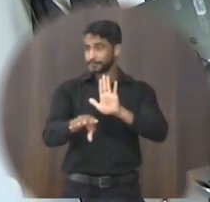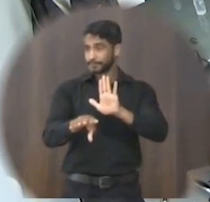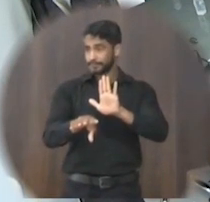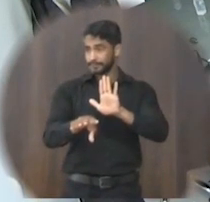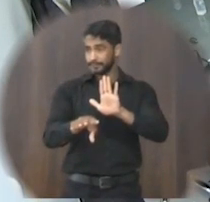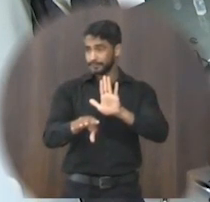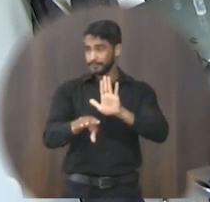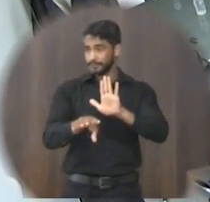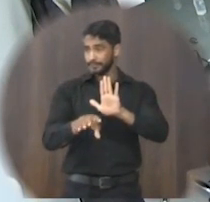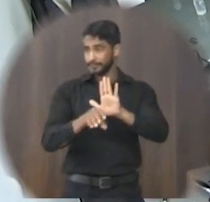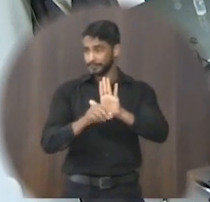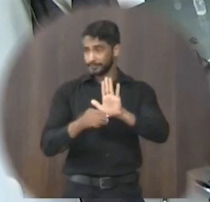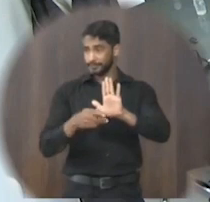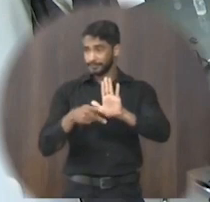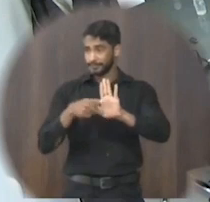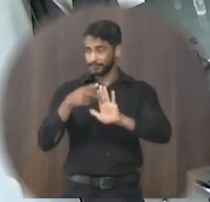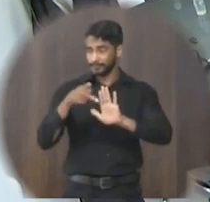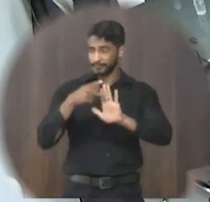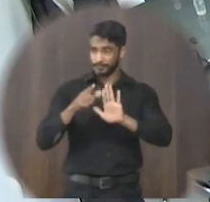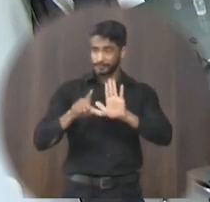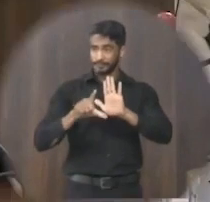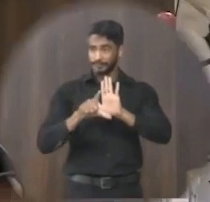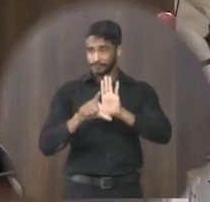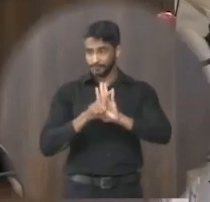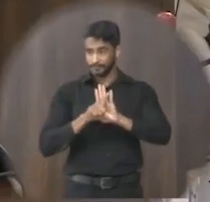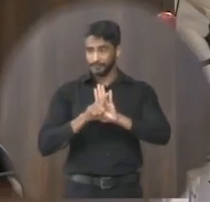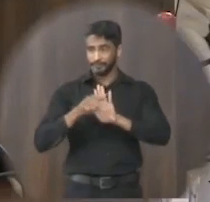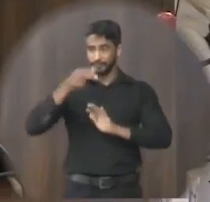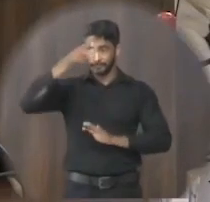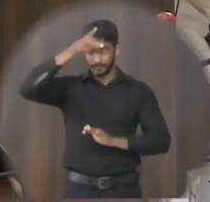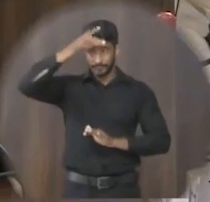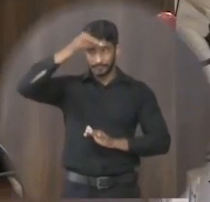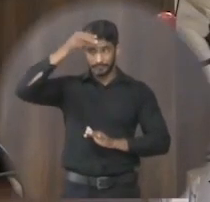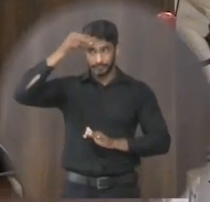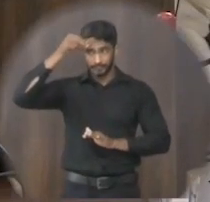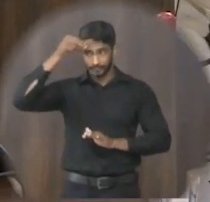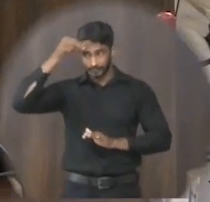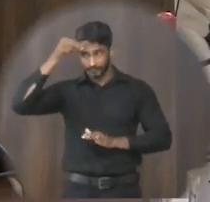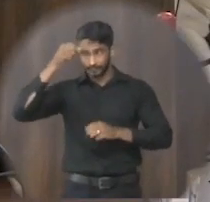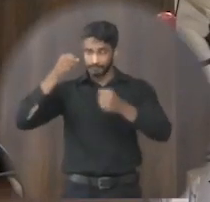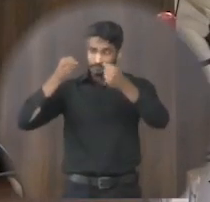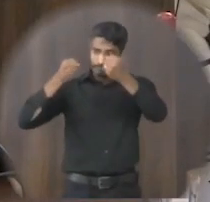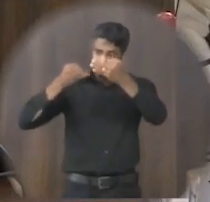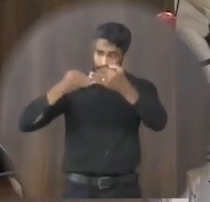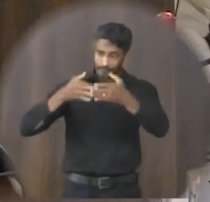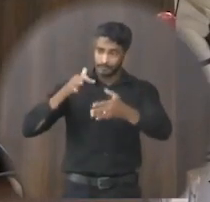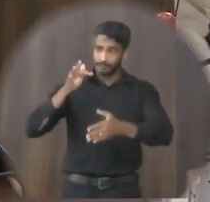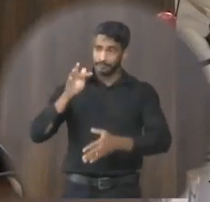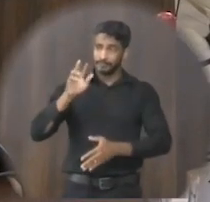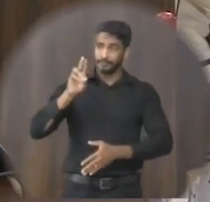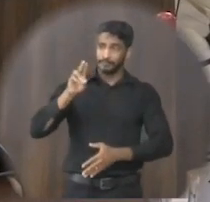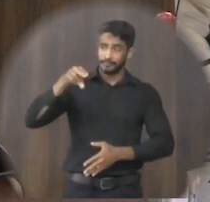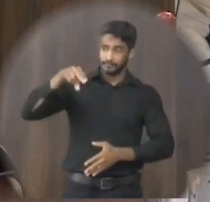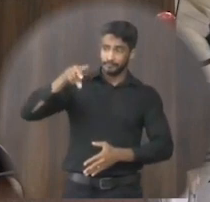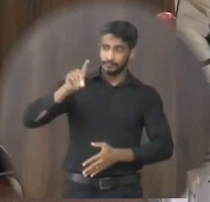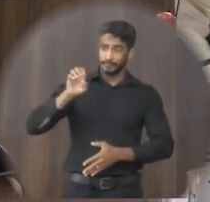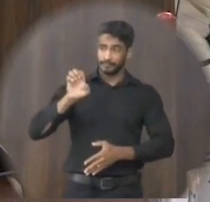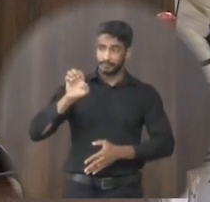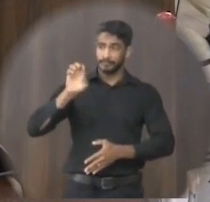mandando um anteprojeto de lei para o prefeito para tratar desse assunto Fundeb é com muita alegria